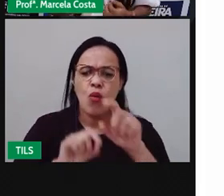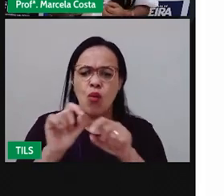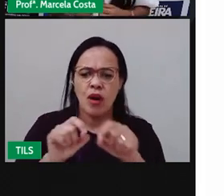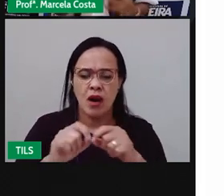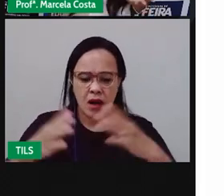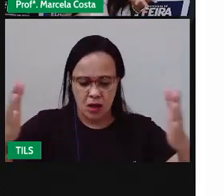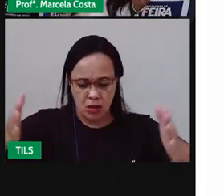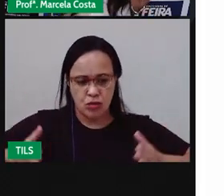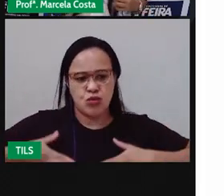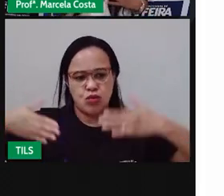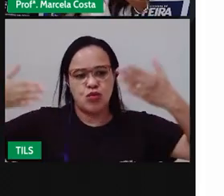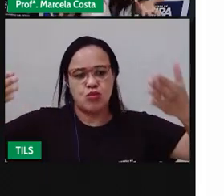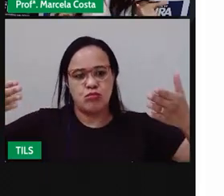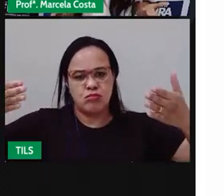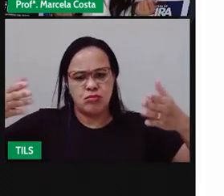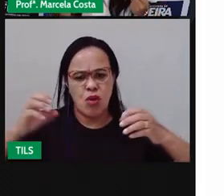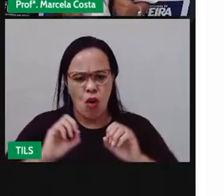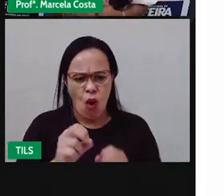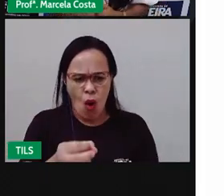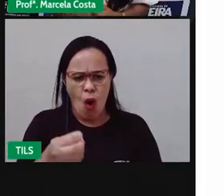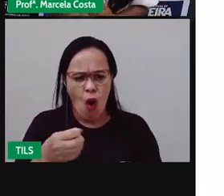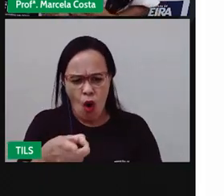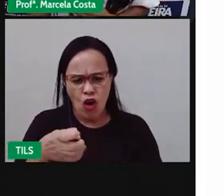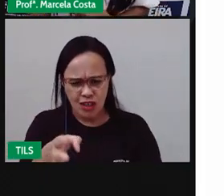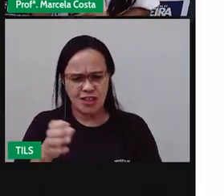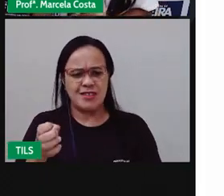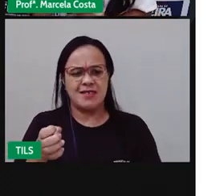espanto. Oxi, oxente.